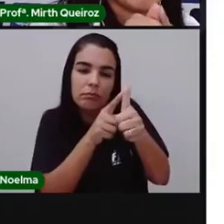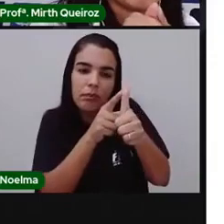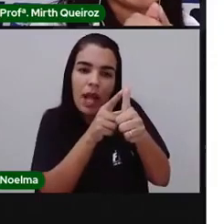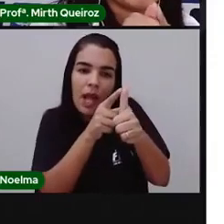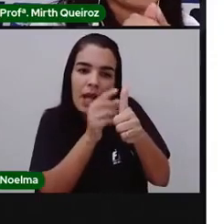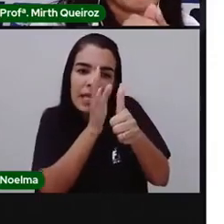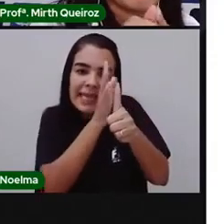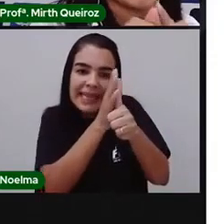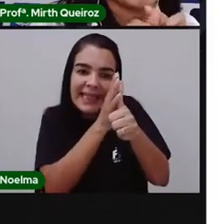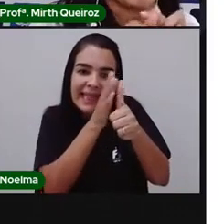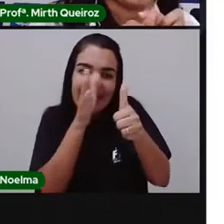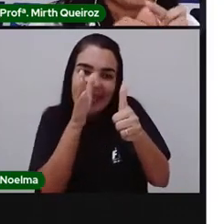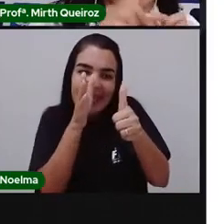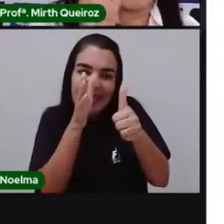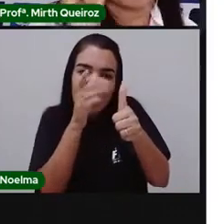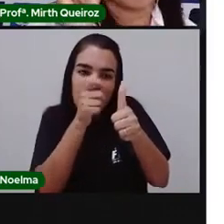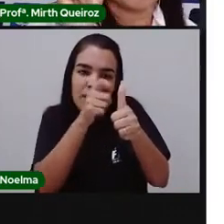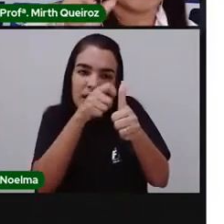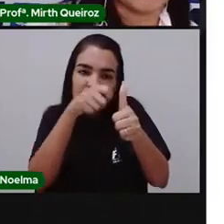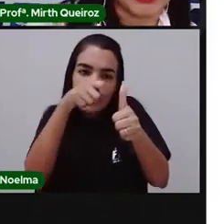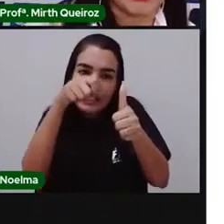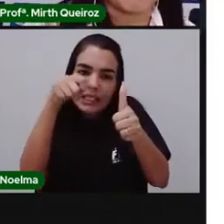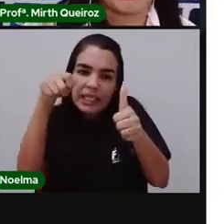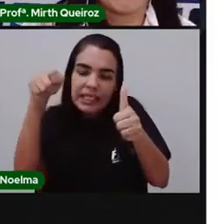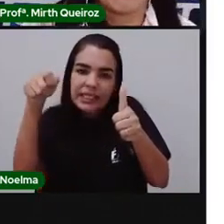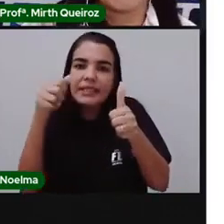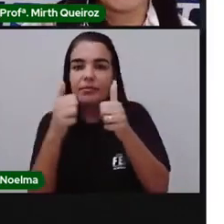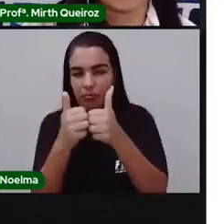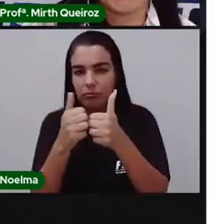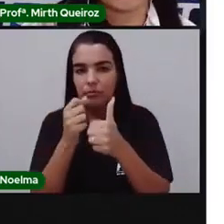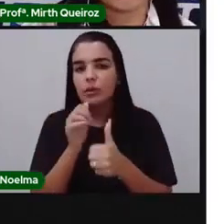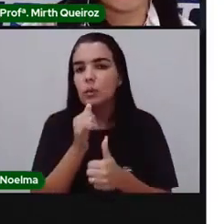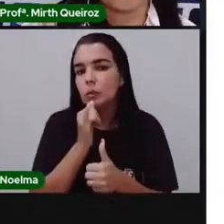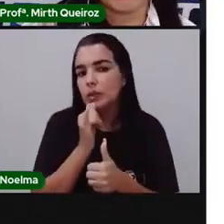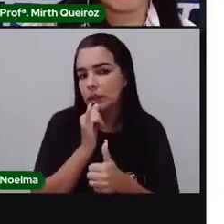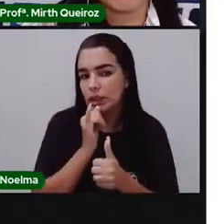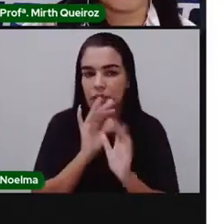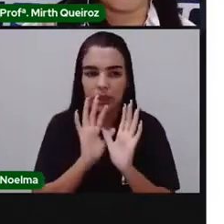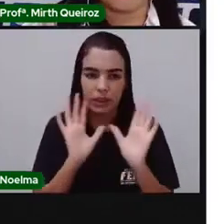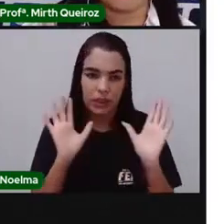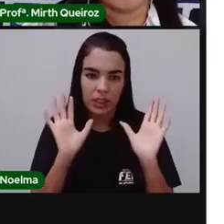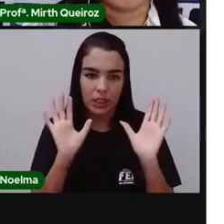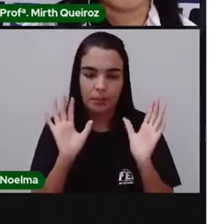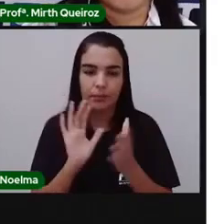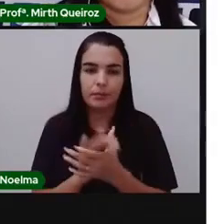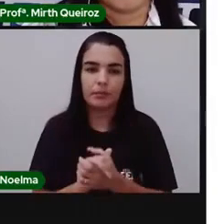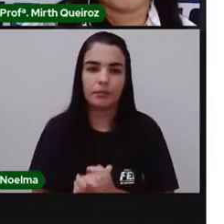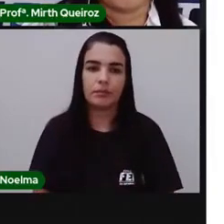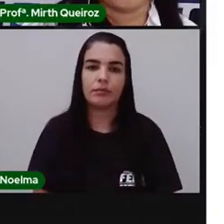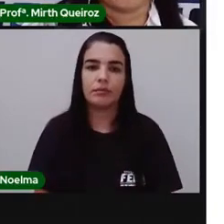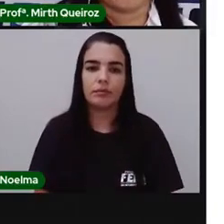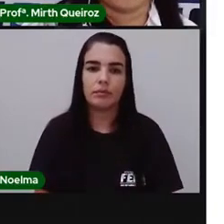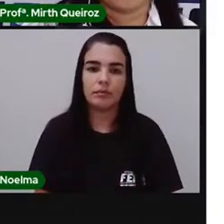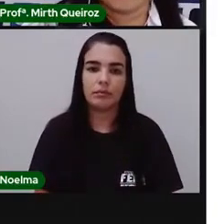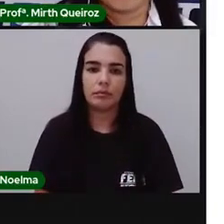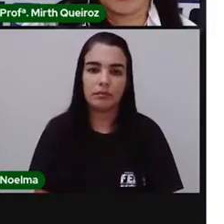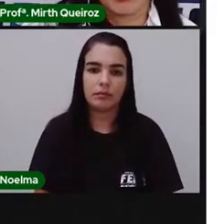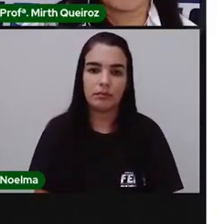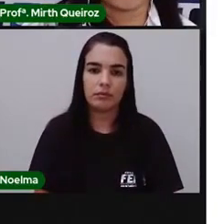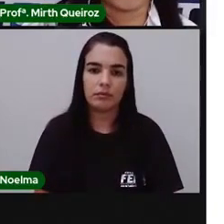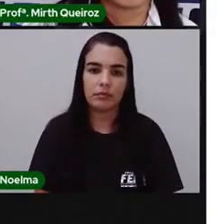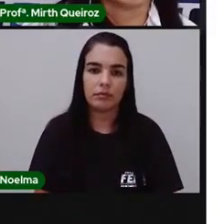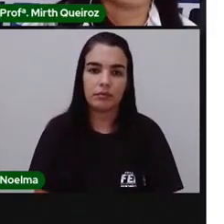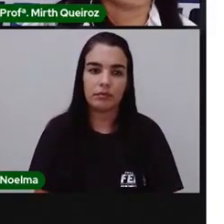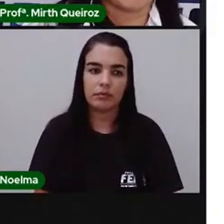poder separar ali a margem do parágrafo e vocês darem esse espaçozinho aqui, ó, que é um